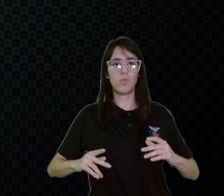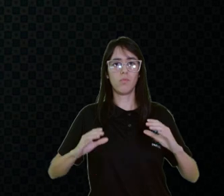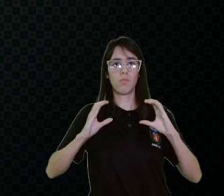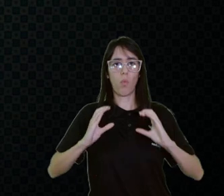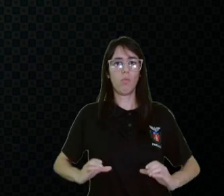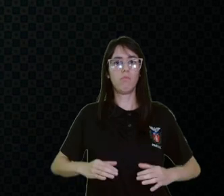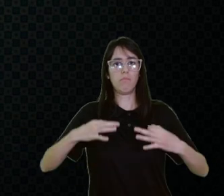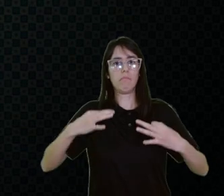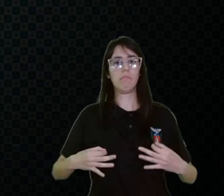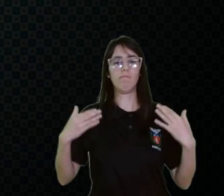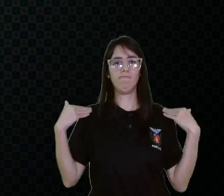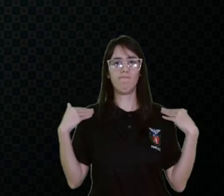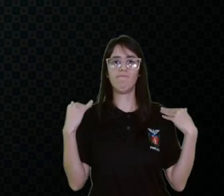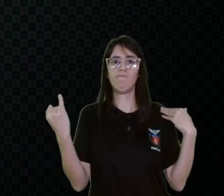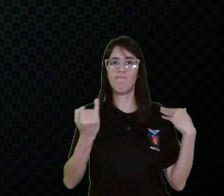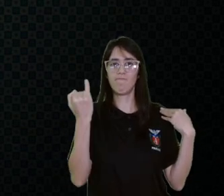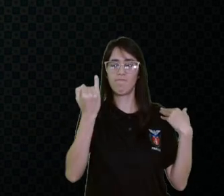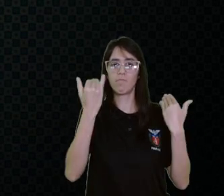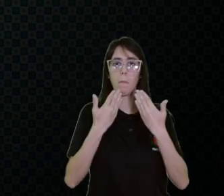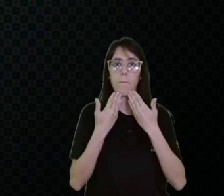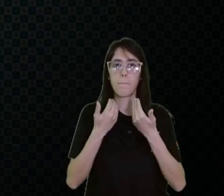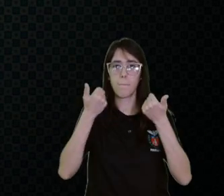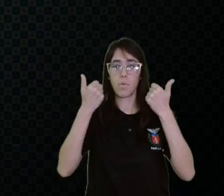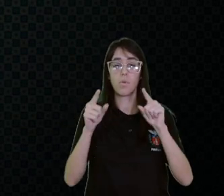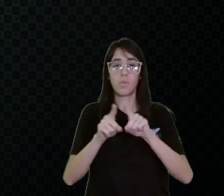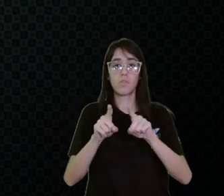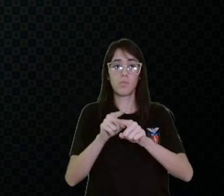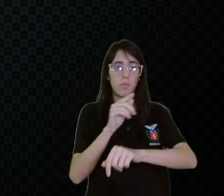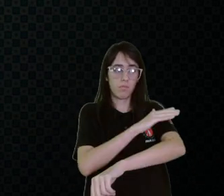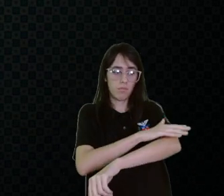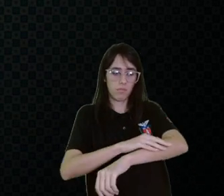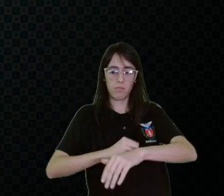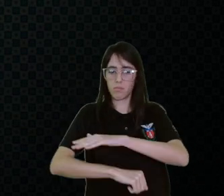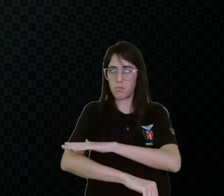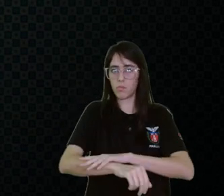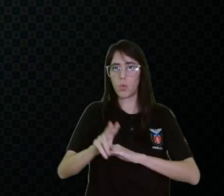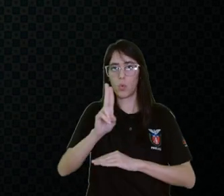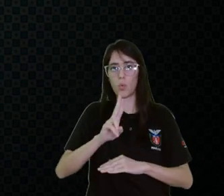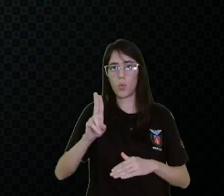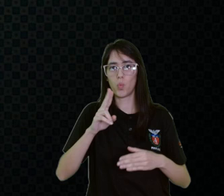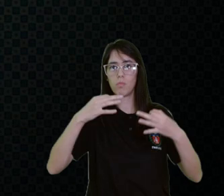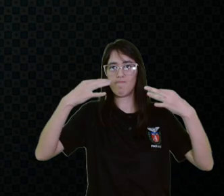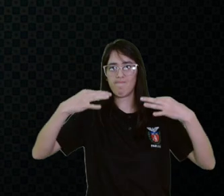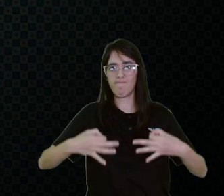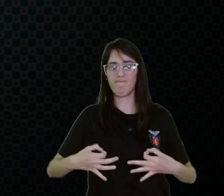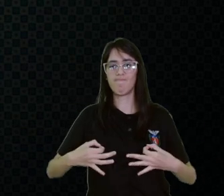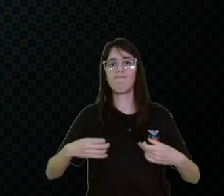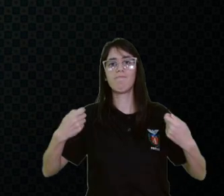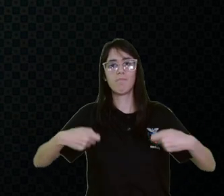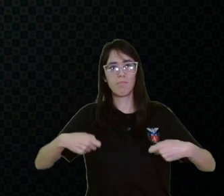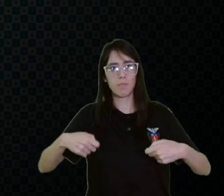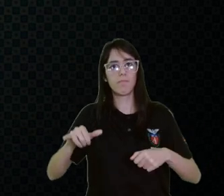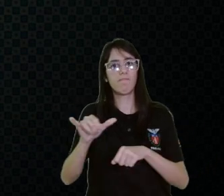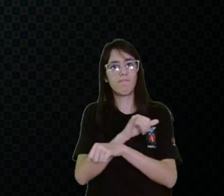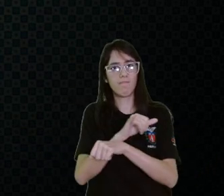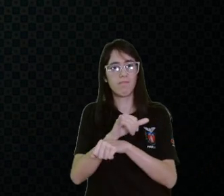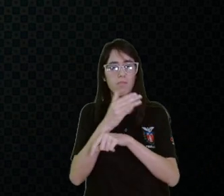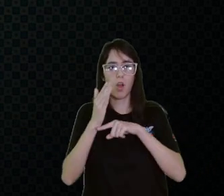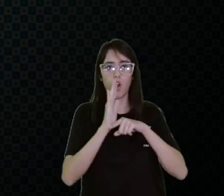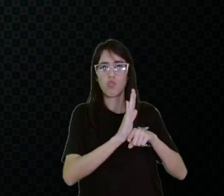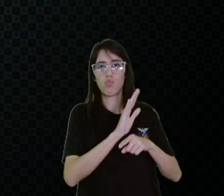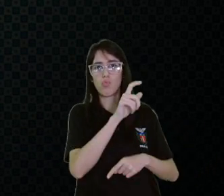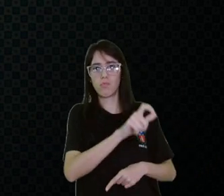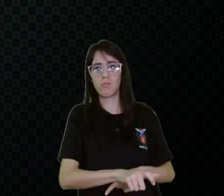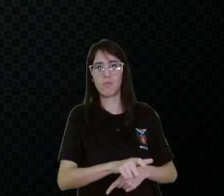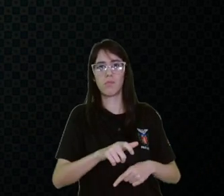que a gente melhore isso, melhorar a função de membros superiores, então eu preciso ter uma prancha de atividade, um imobiliário na